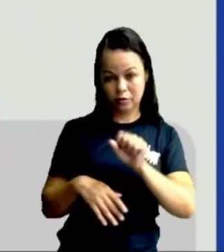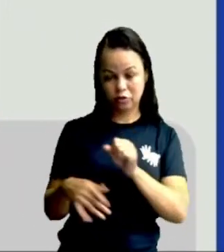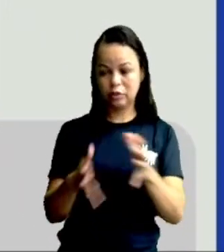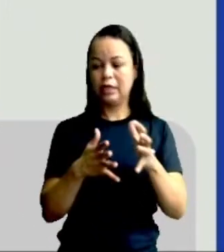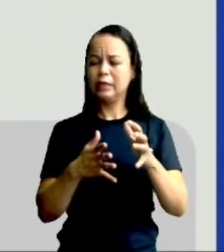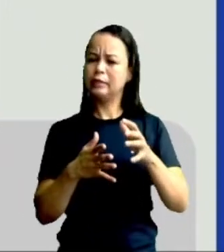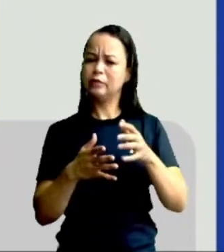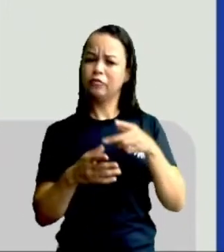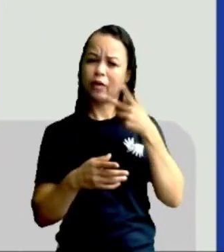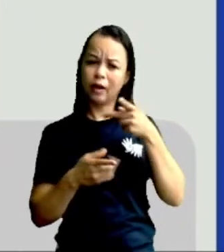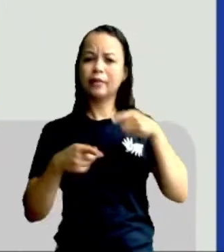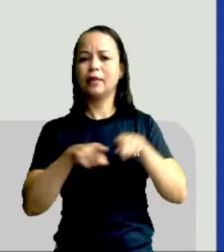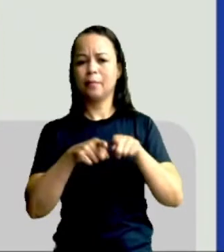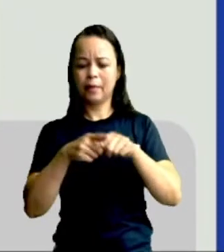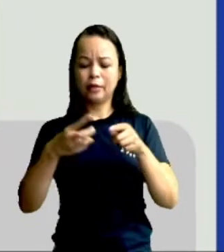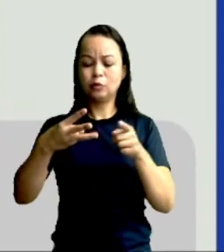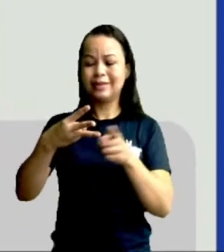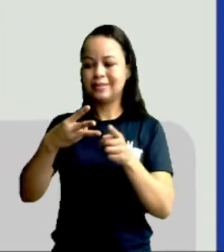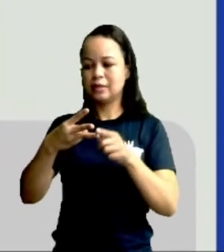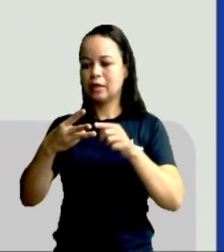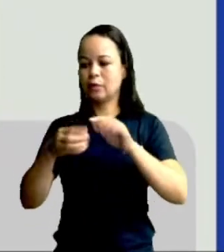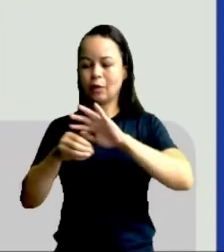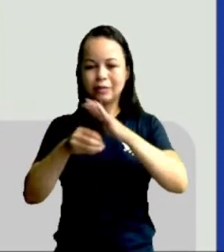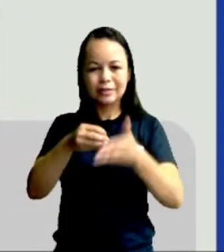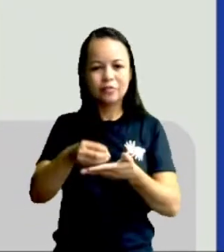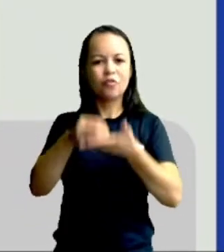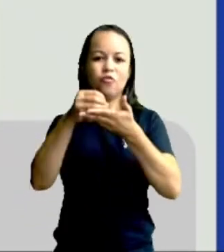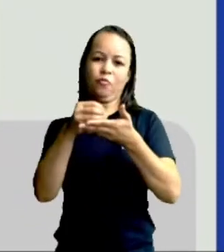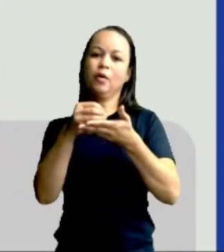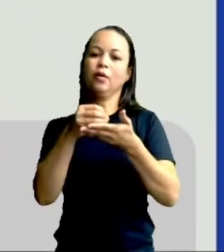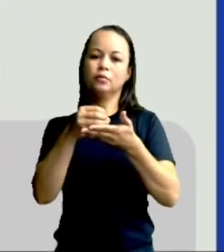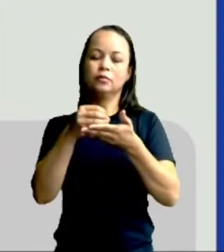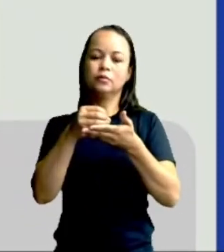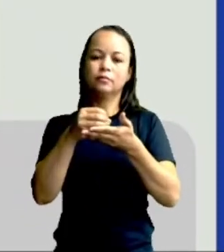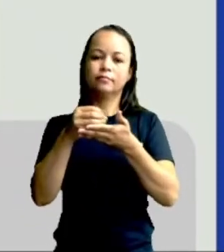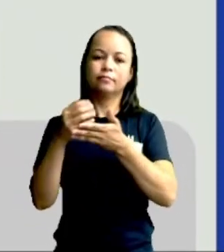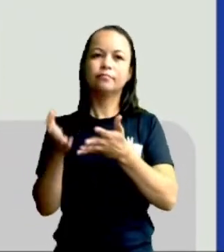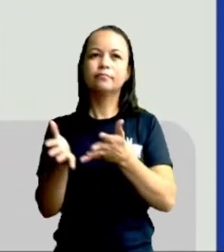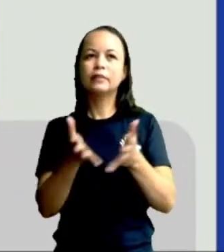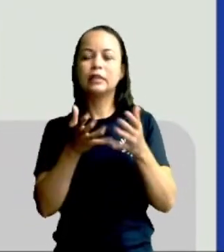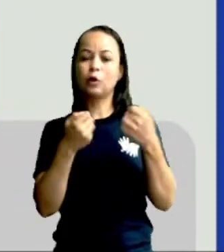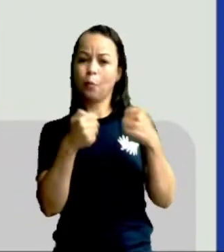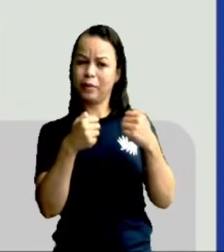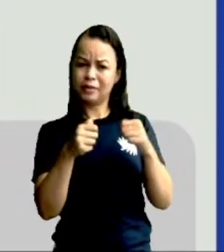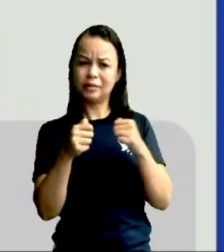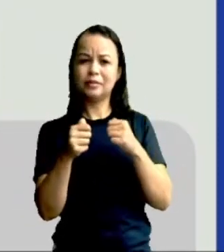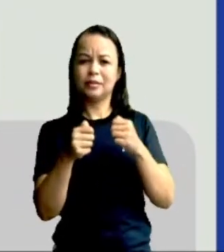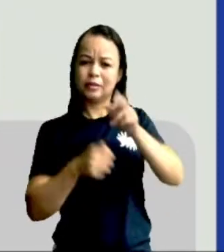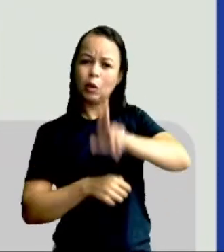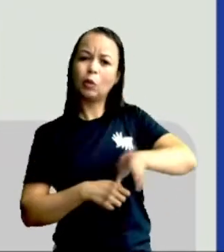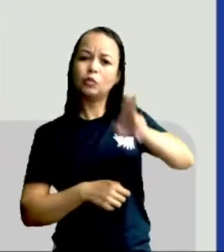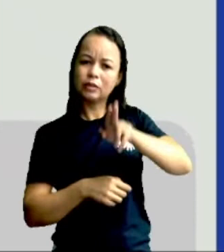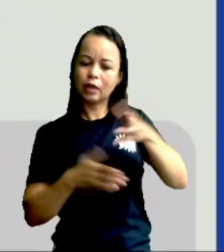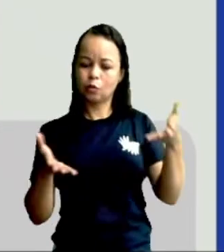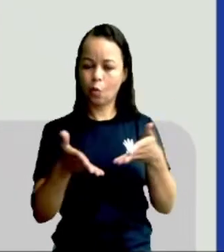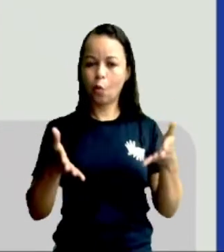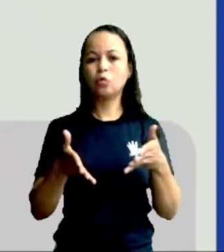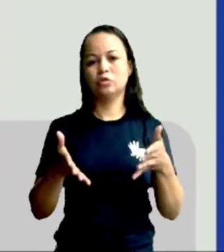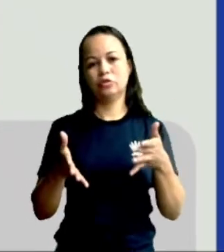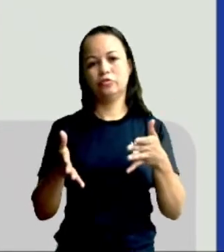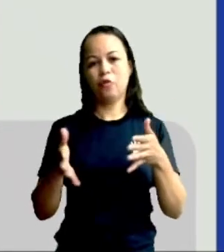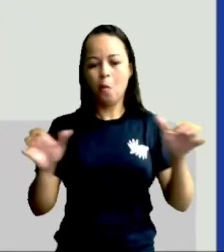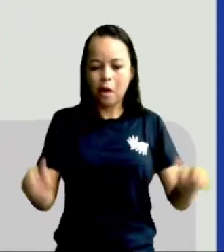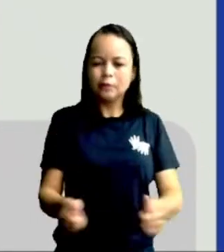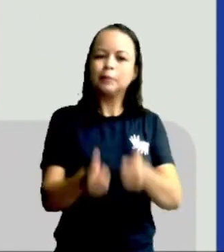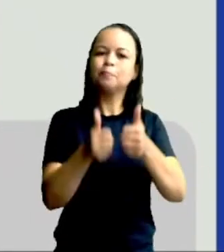sustentável. De ter a capacidade de saber que esses recursos devem ser usados hoje de forma saudável,